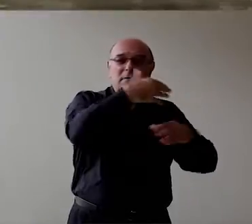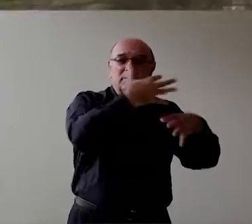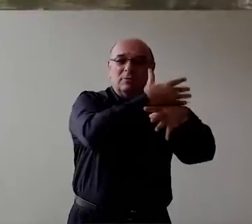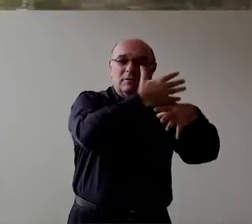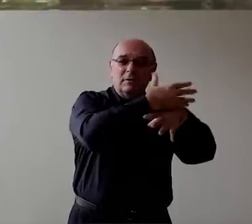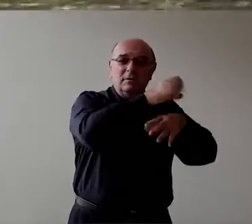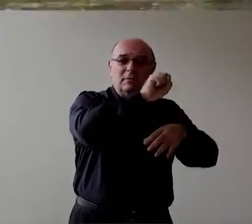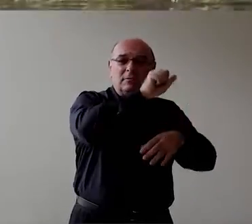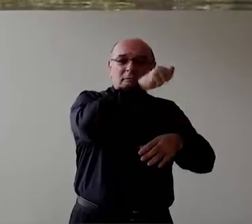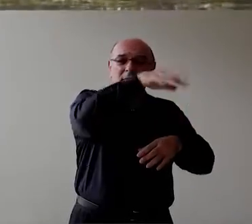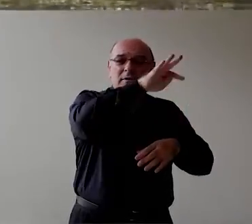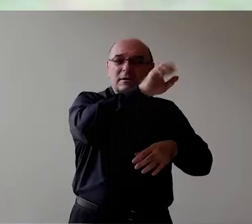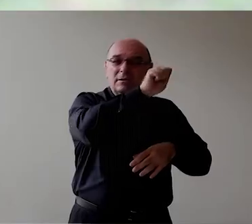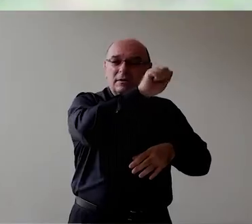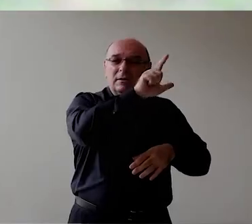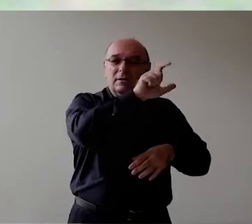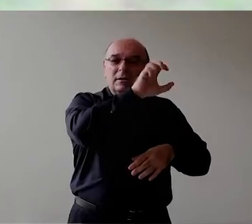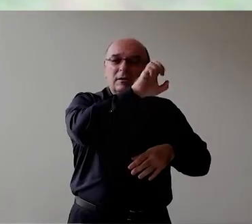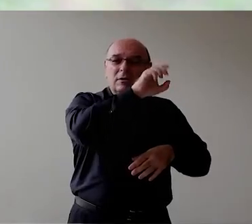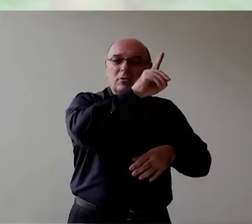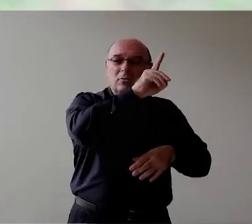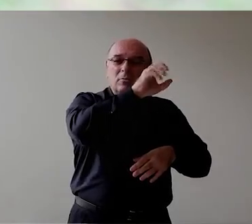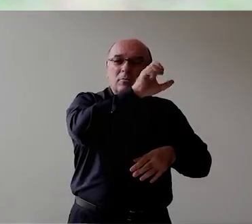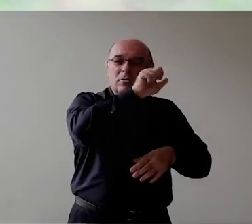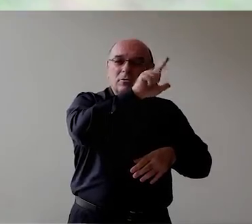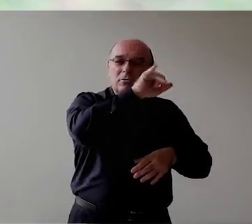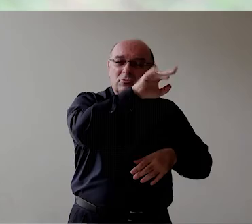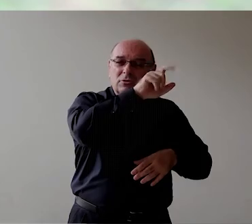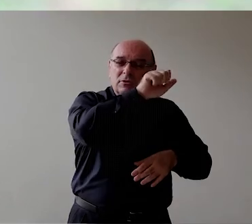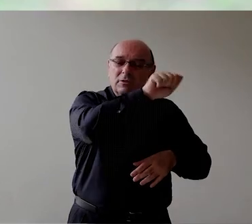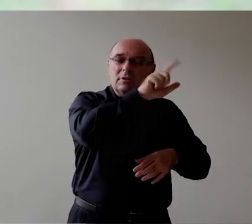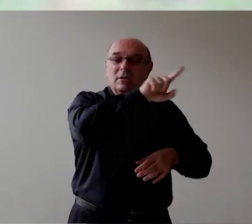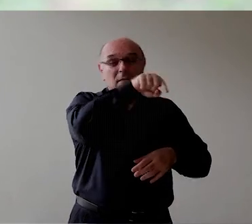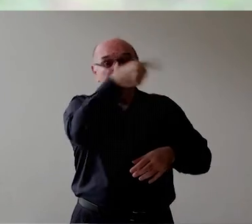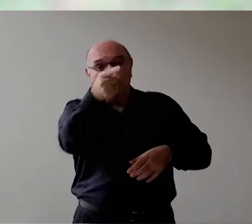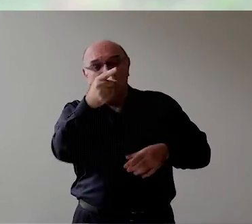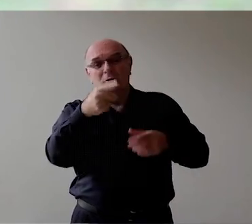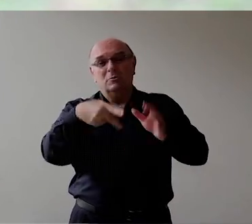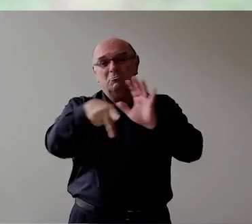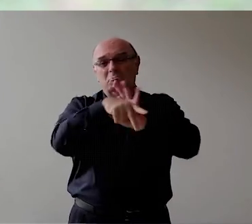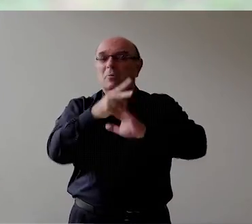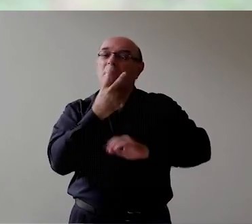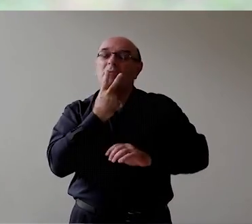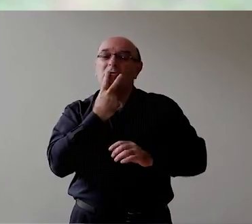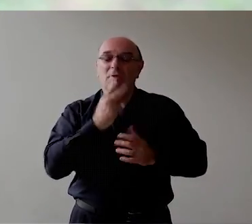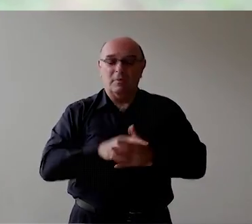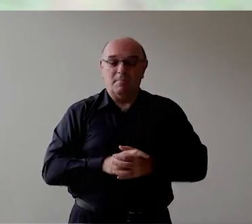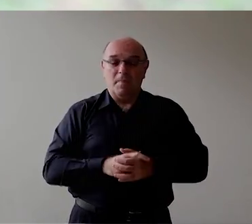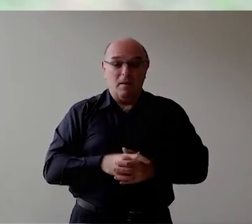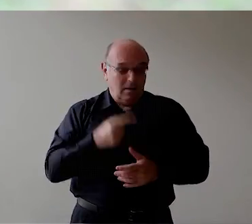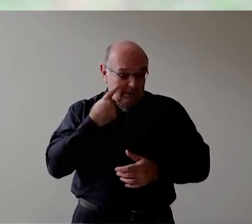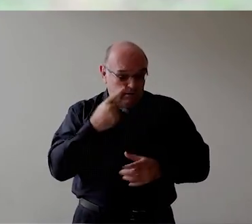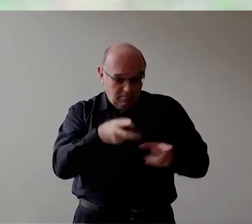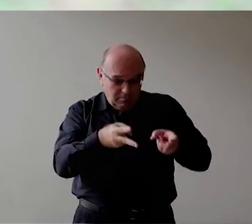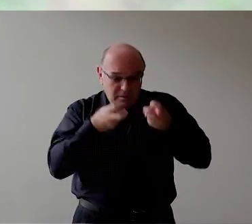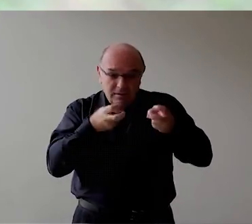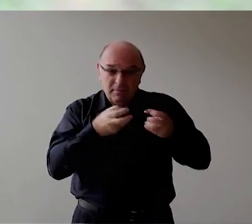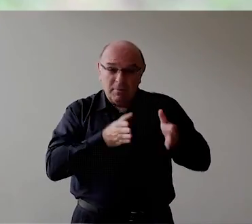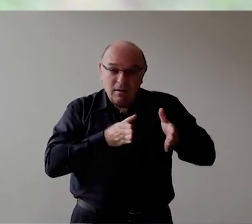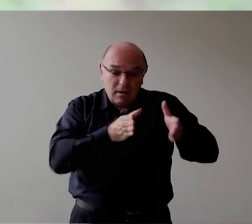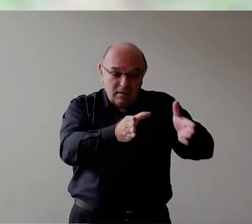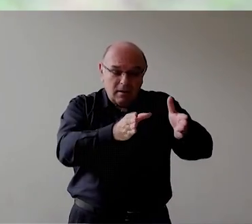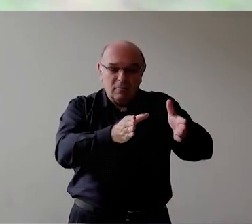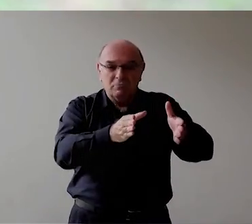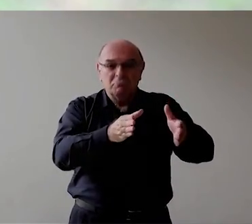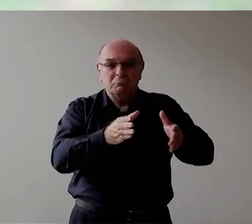depois foi distrito De Vitória Que na verdade O canal foi construído Tanto é que ele Permanece numa linha reta Sem interferência